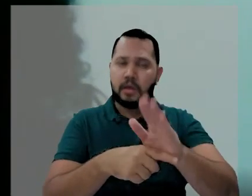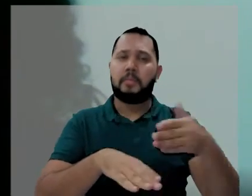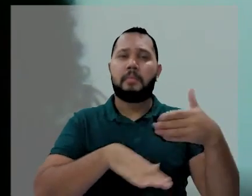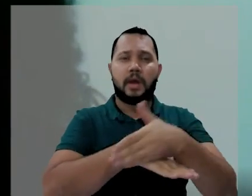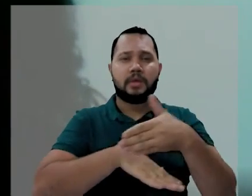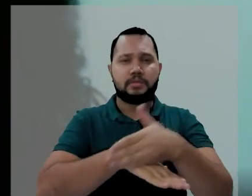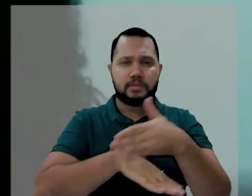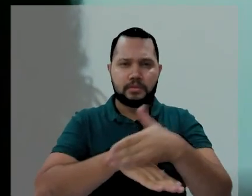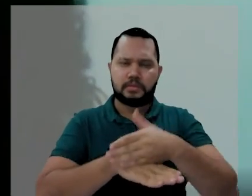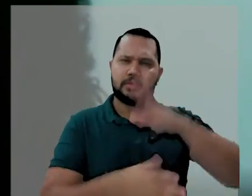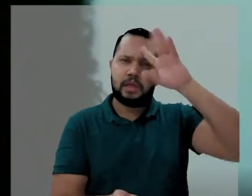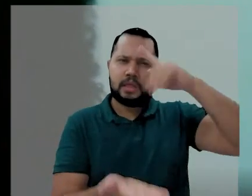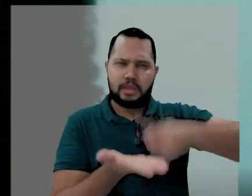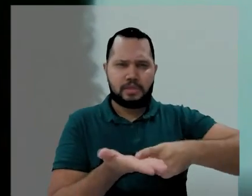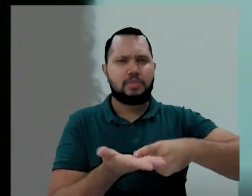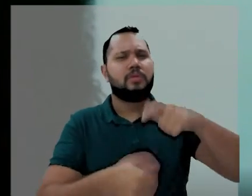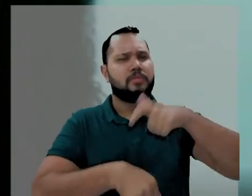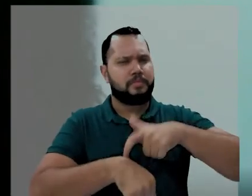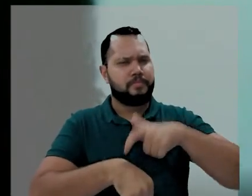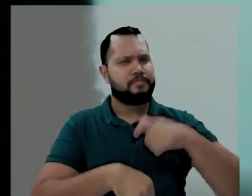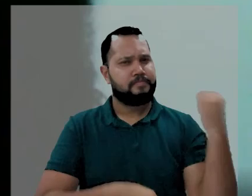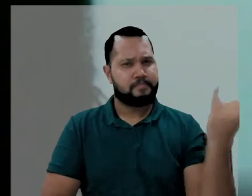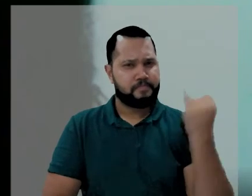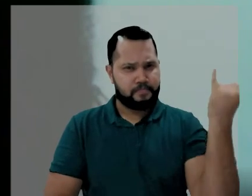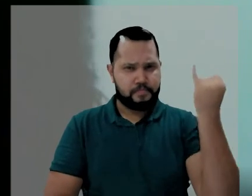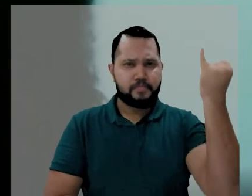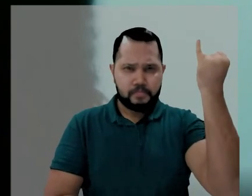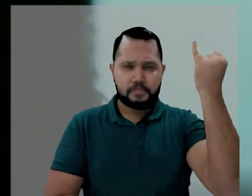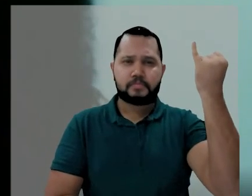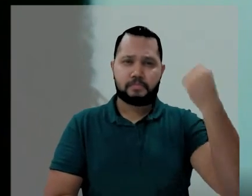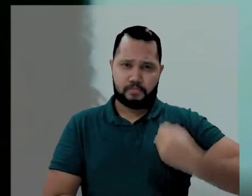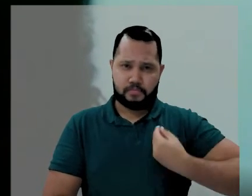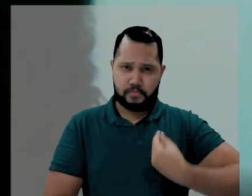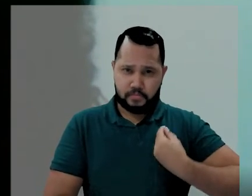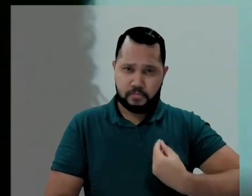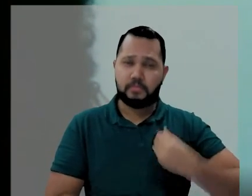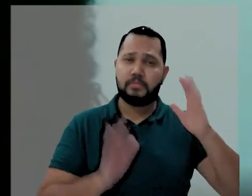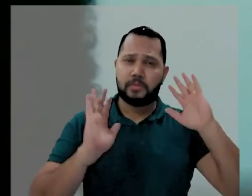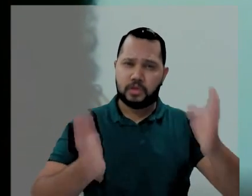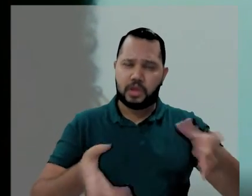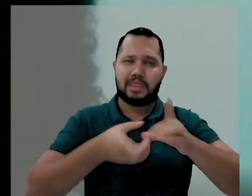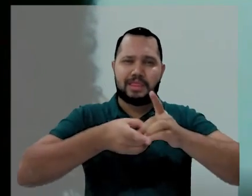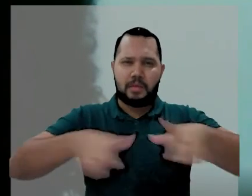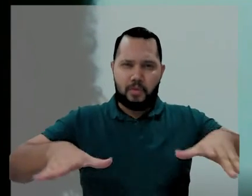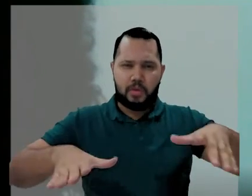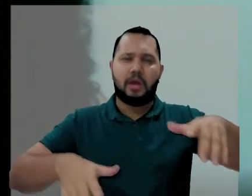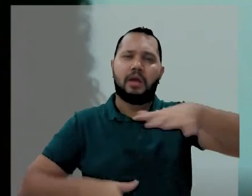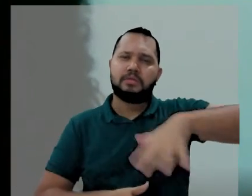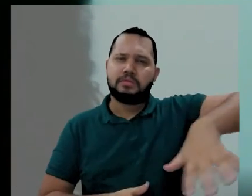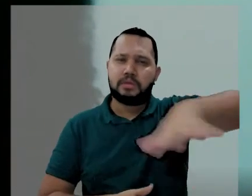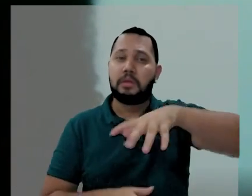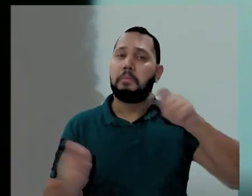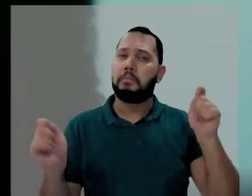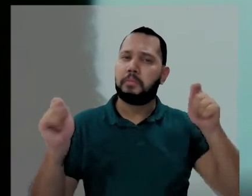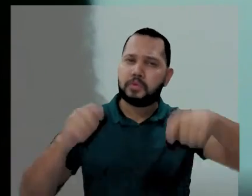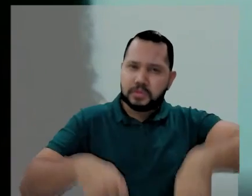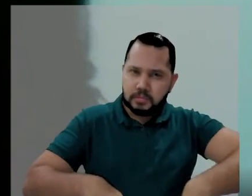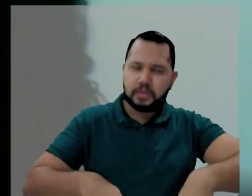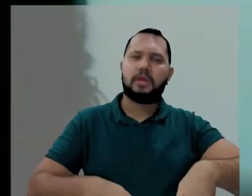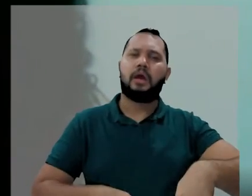participar desse processo decisório tão importante, uma vivência